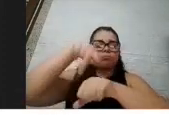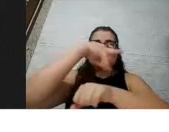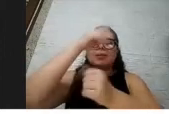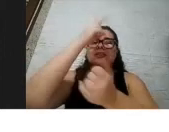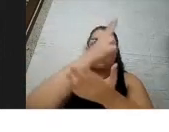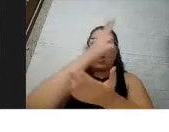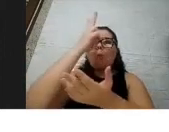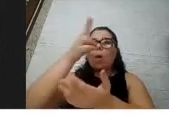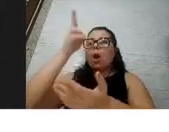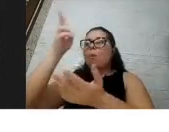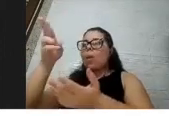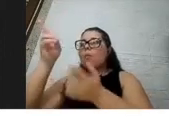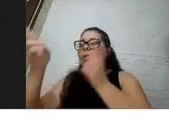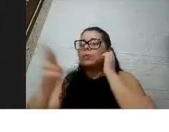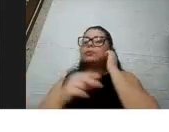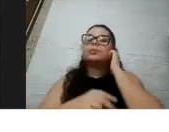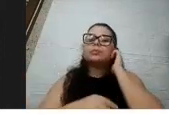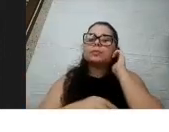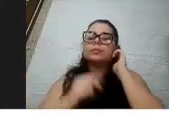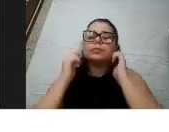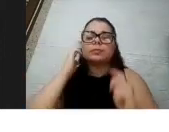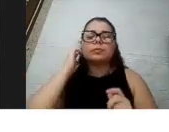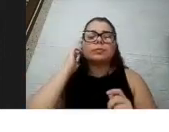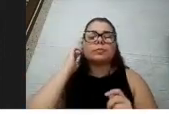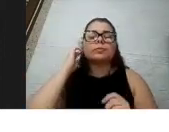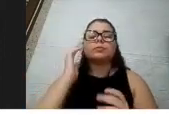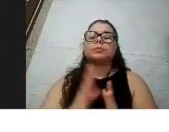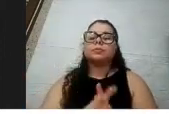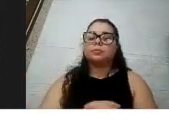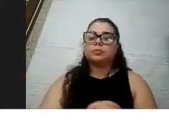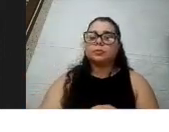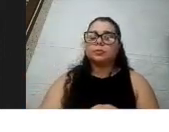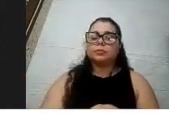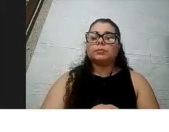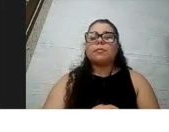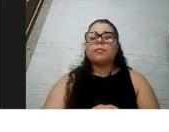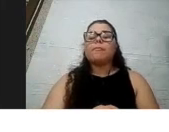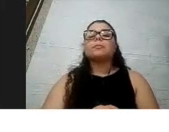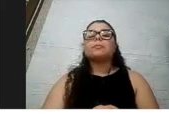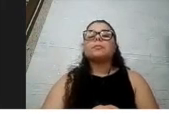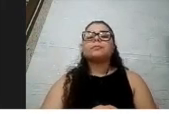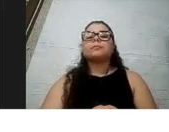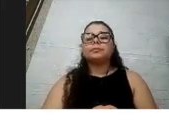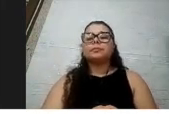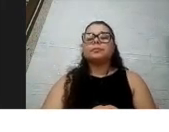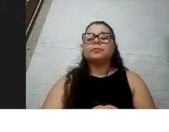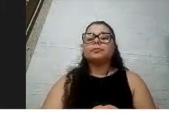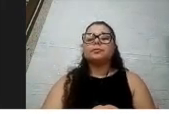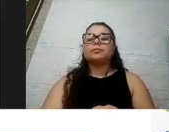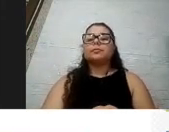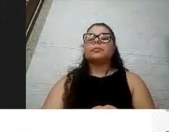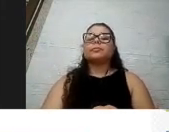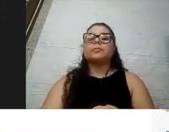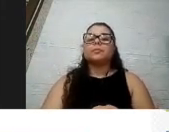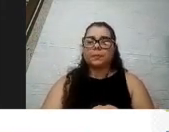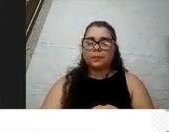que mulheres e no Reino Unido homens morrendo mais que mulheres então a população com síndrome de Down se comporta igual